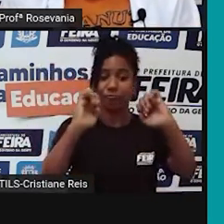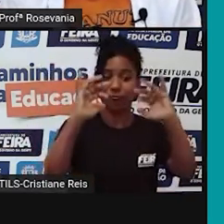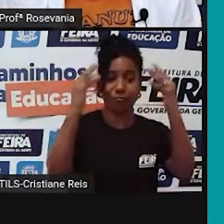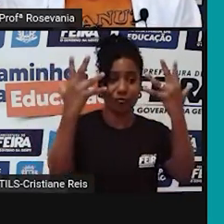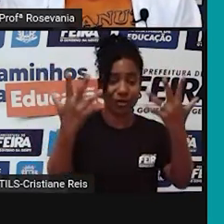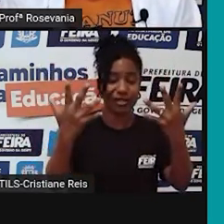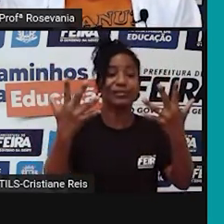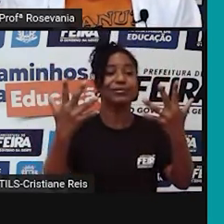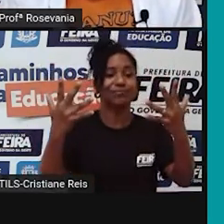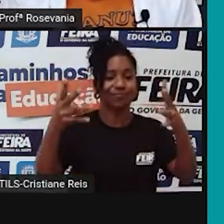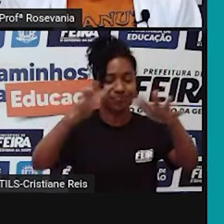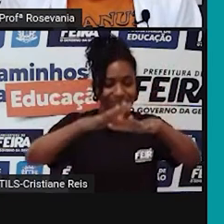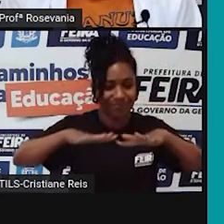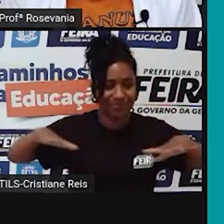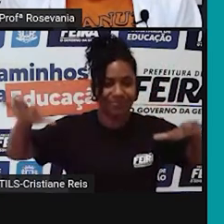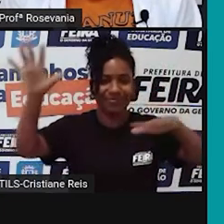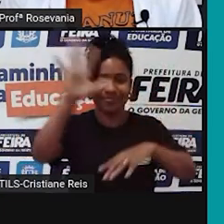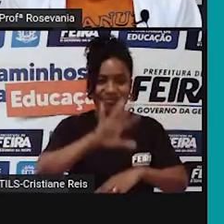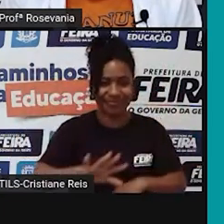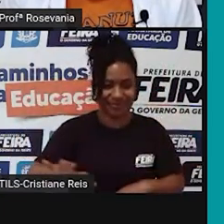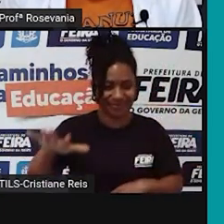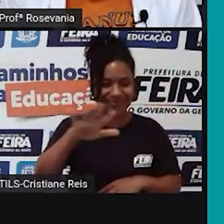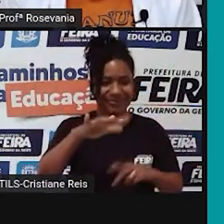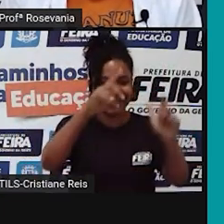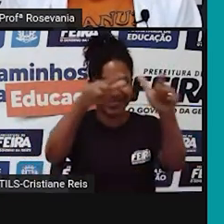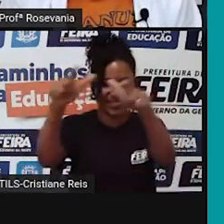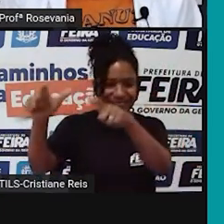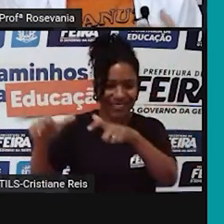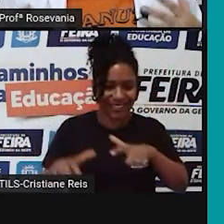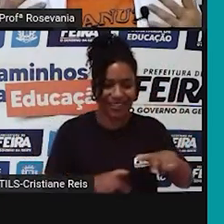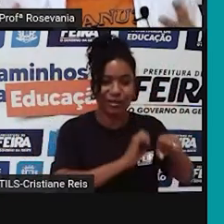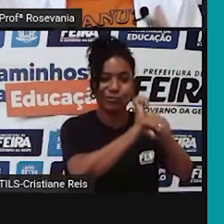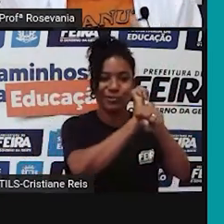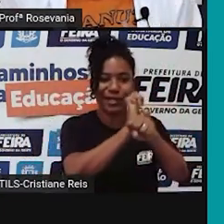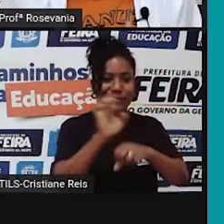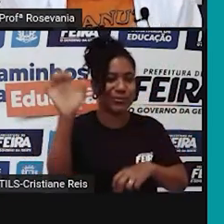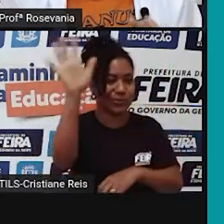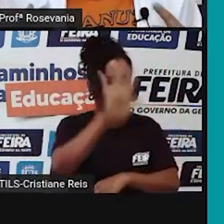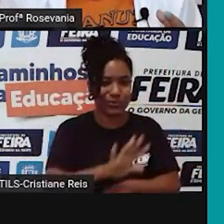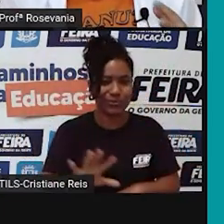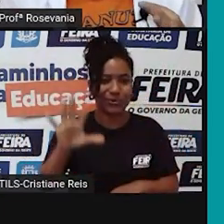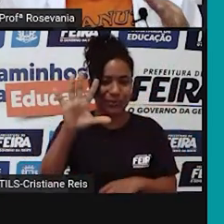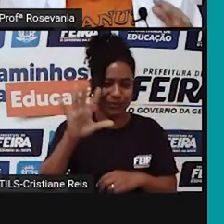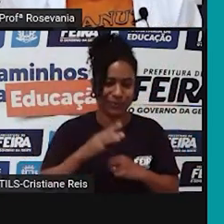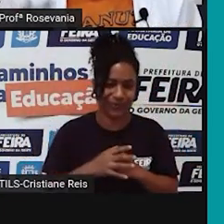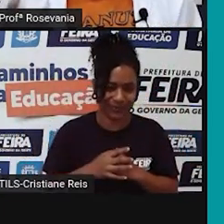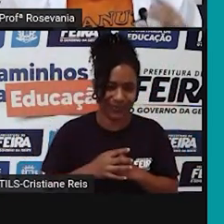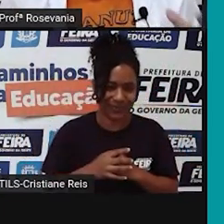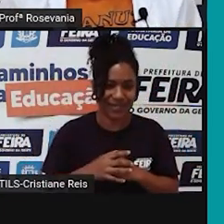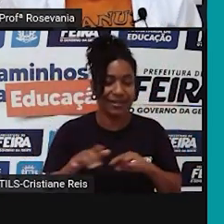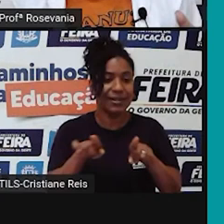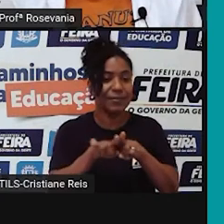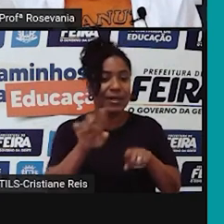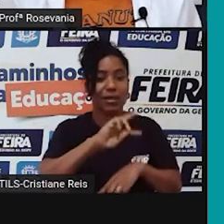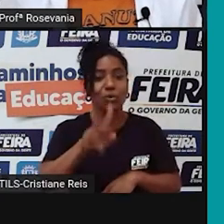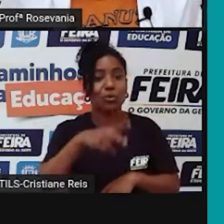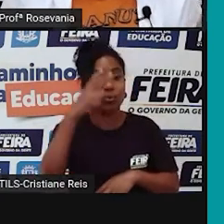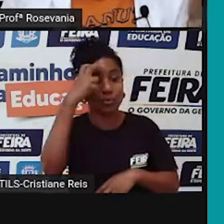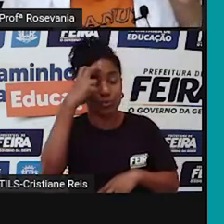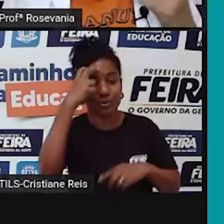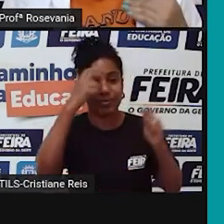né, pelo nosso, pelos nossos diversos estados, onde você também vai perceber que a cultura local